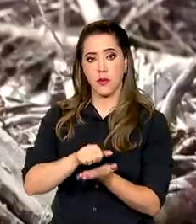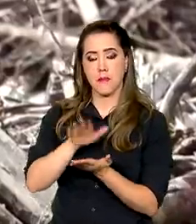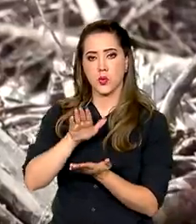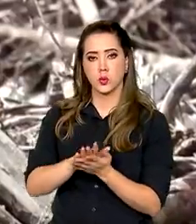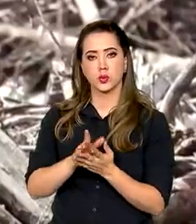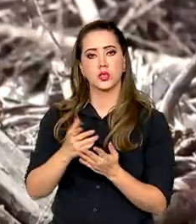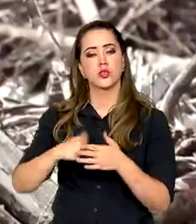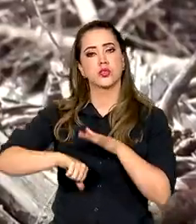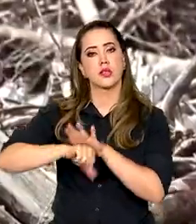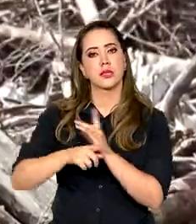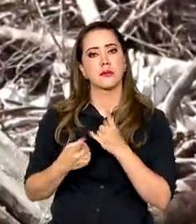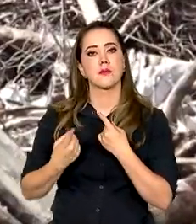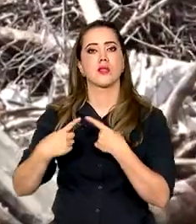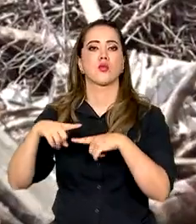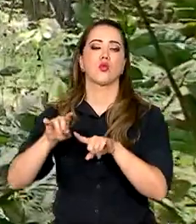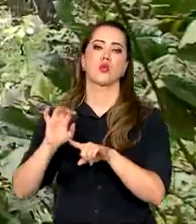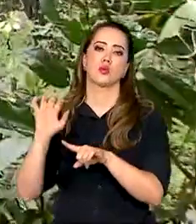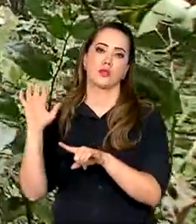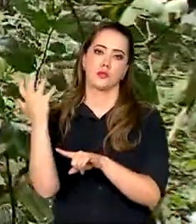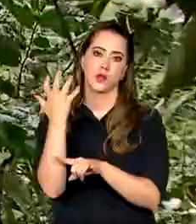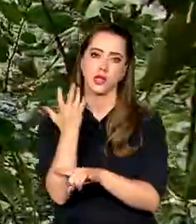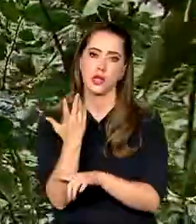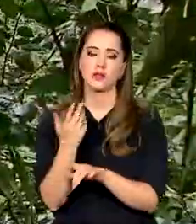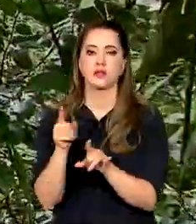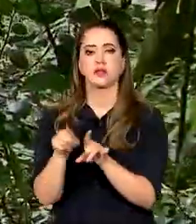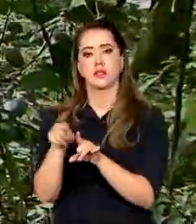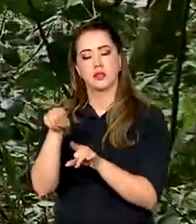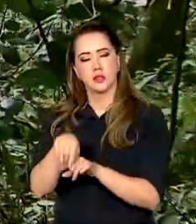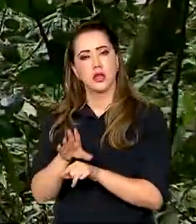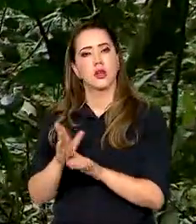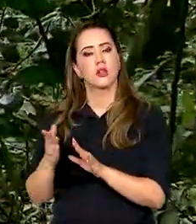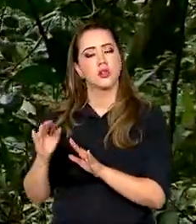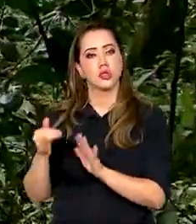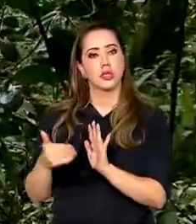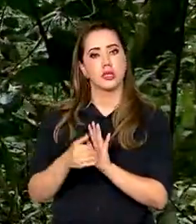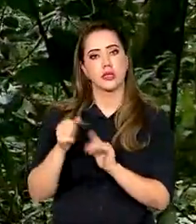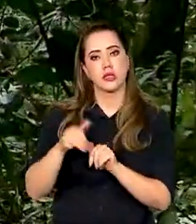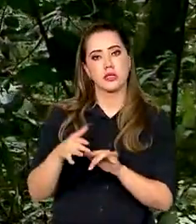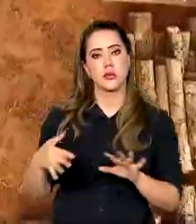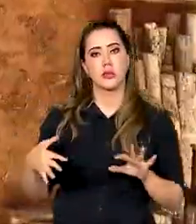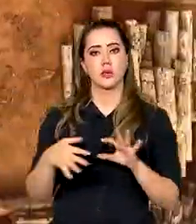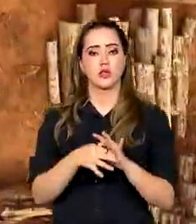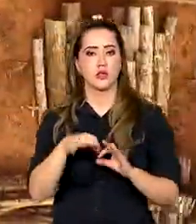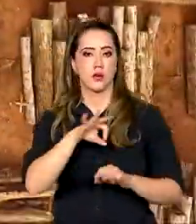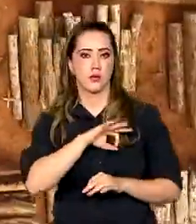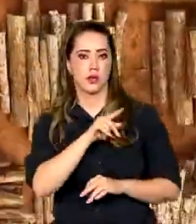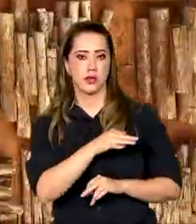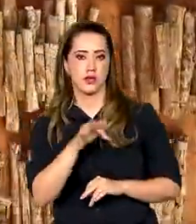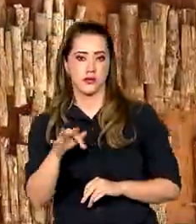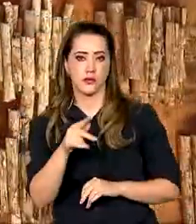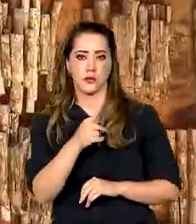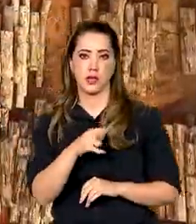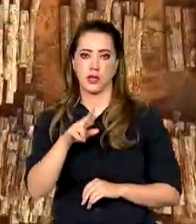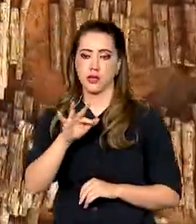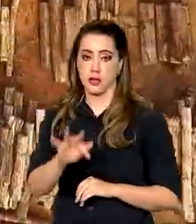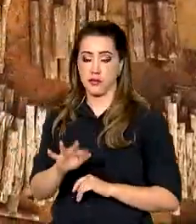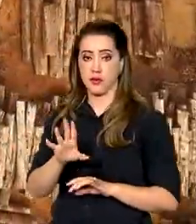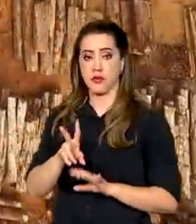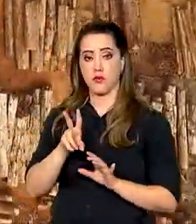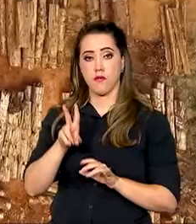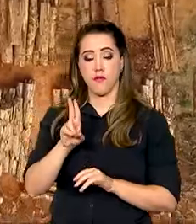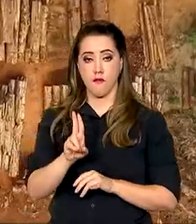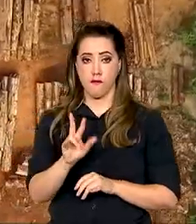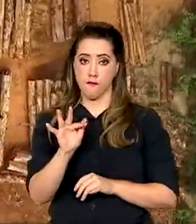flora, de janeiro a setembro, e contou com parceria de órgãos como a Polícia Federal, Polícia Rodoviária Federal, a Força